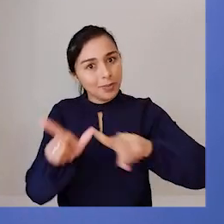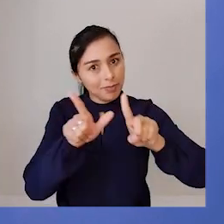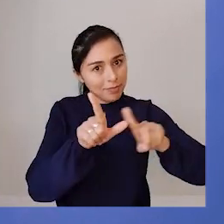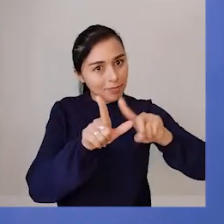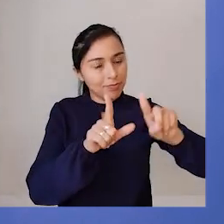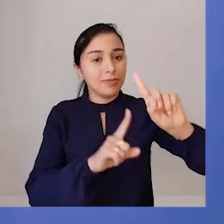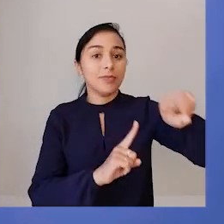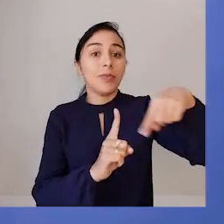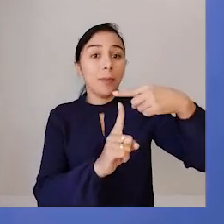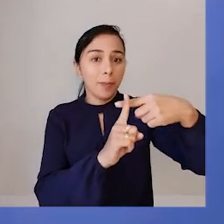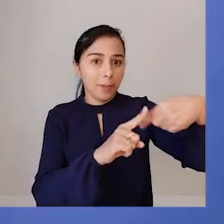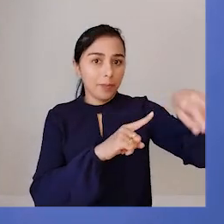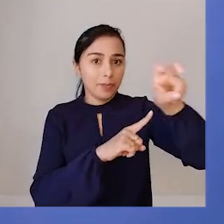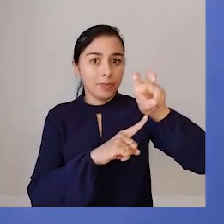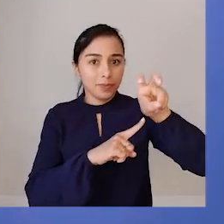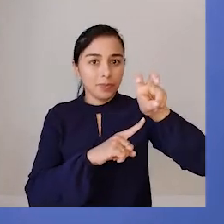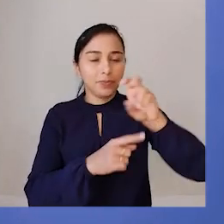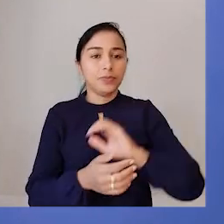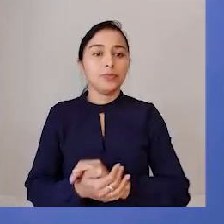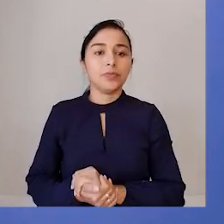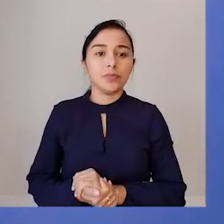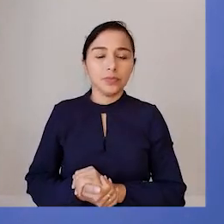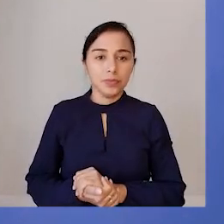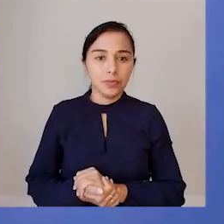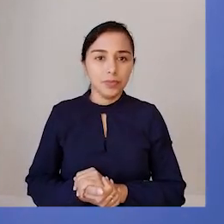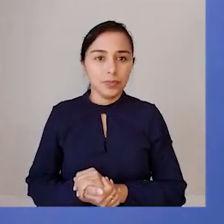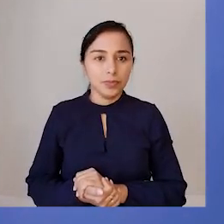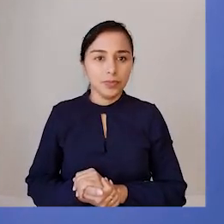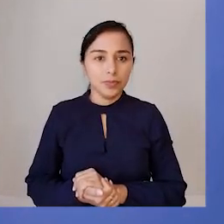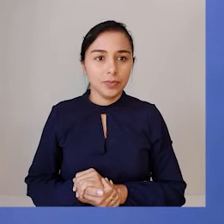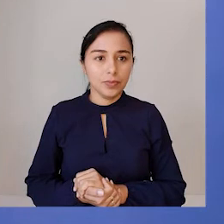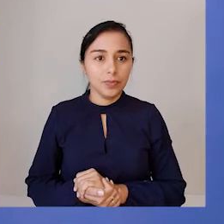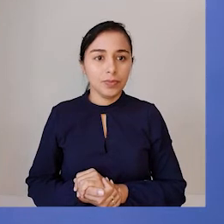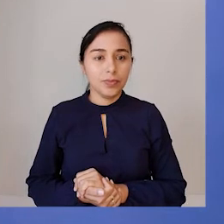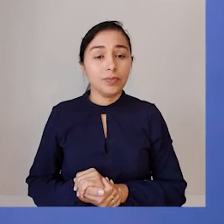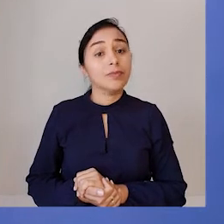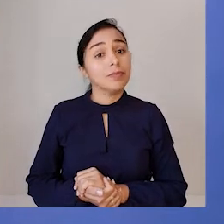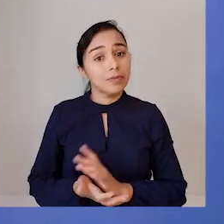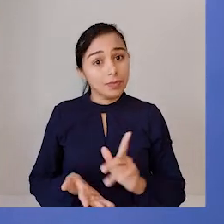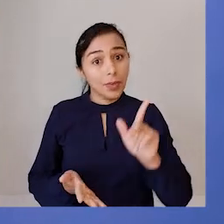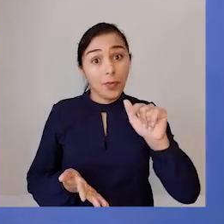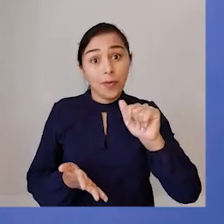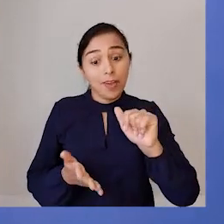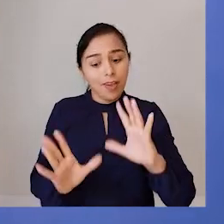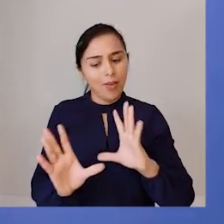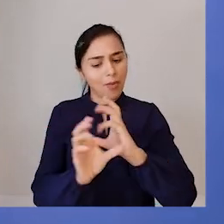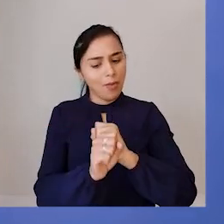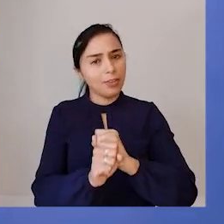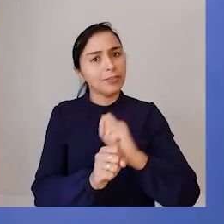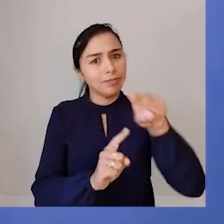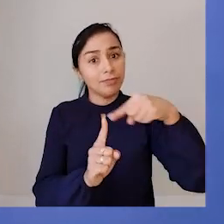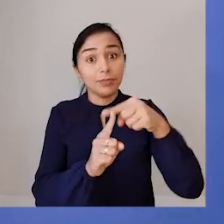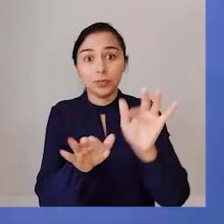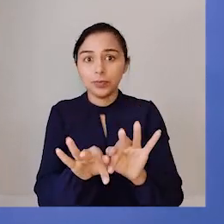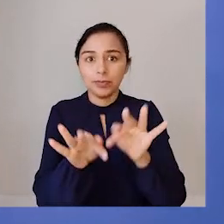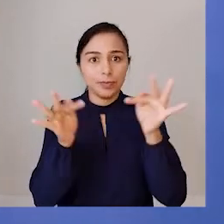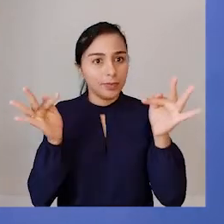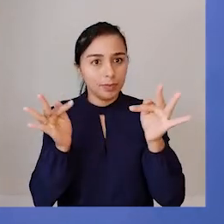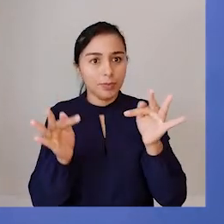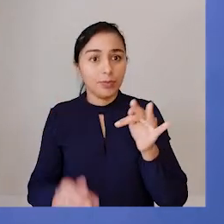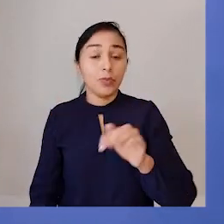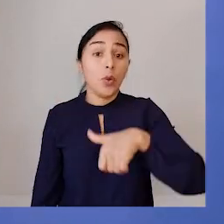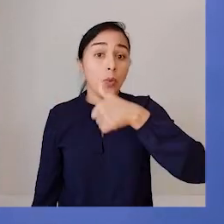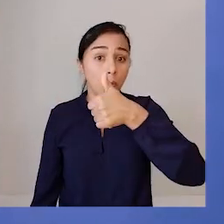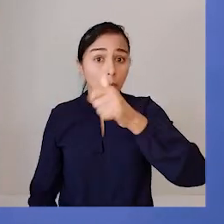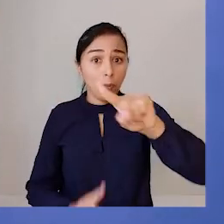Então, eu vou adicionar aqui o numeral cinco. Mais uma vez, uma adição bem simplesinha. Um,